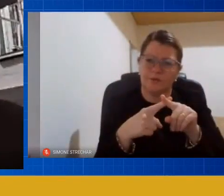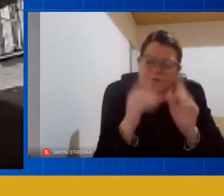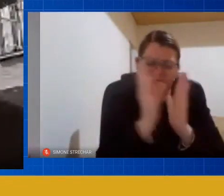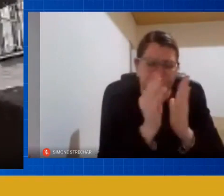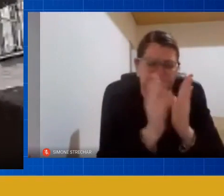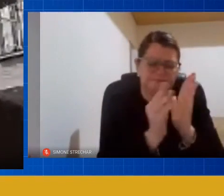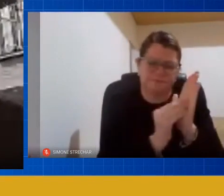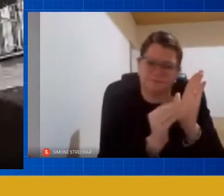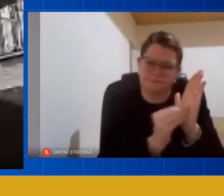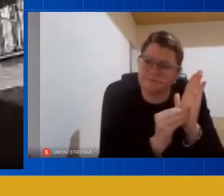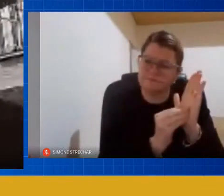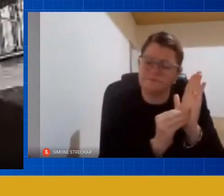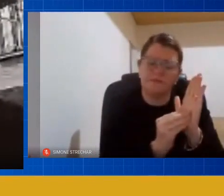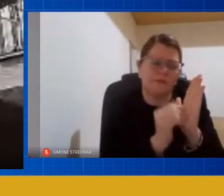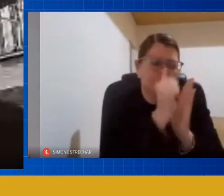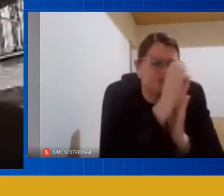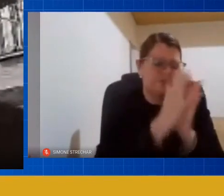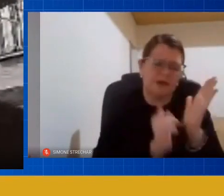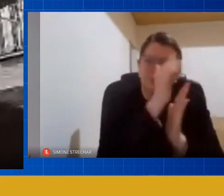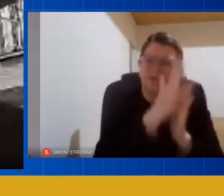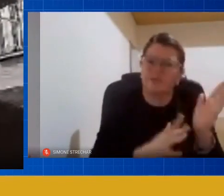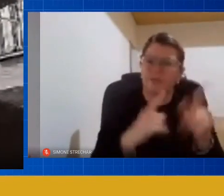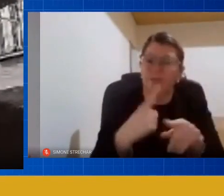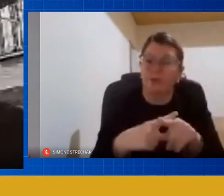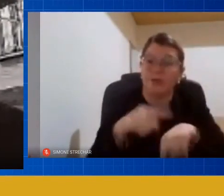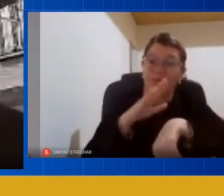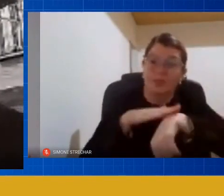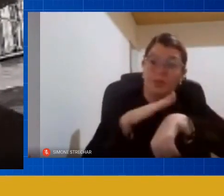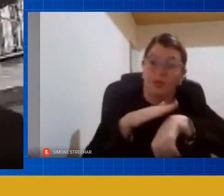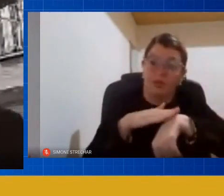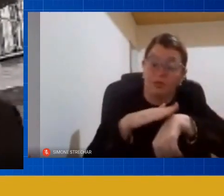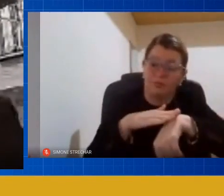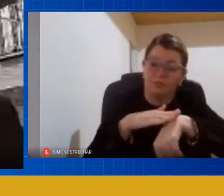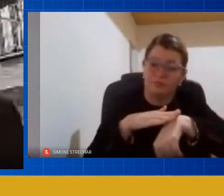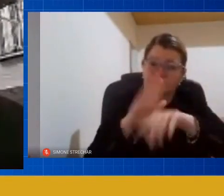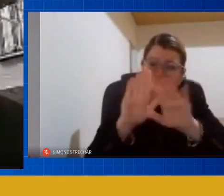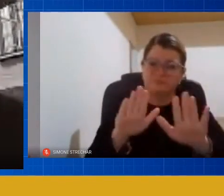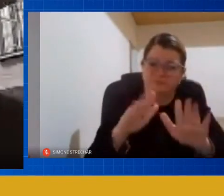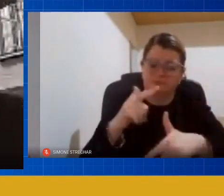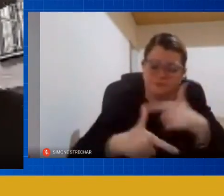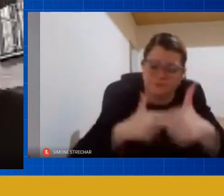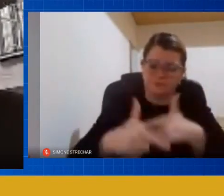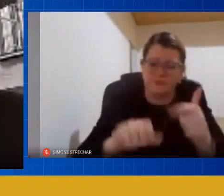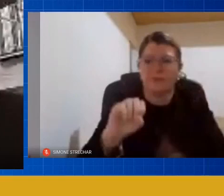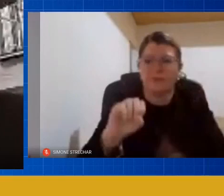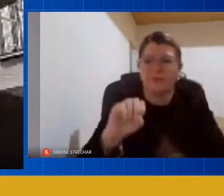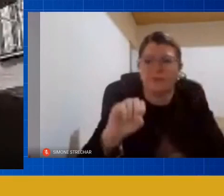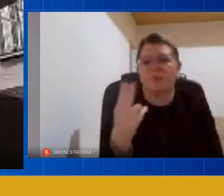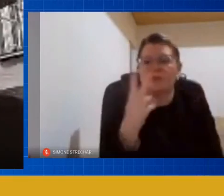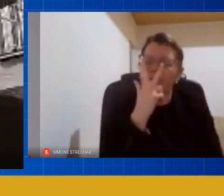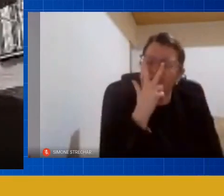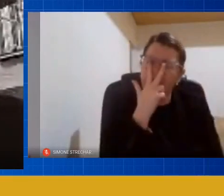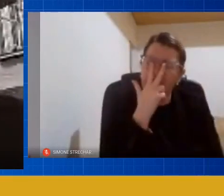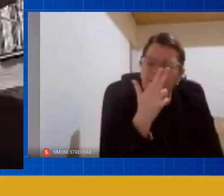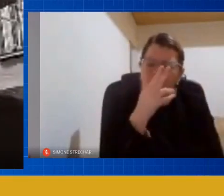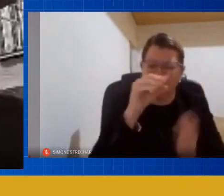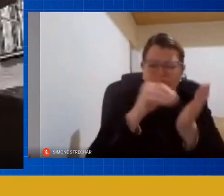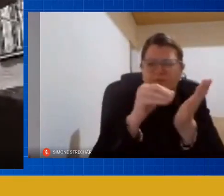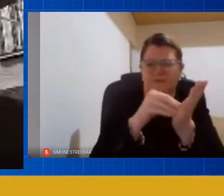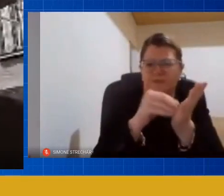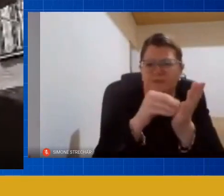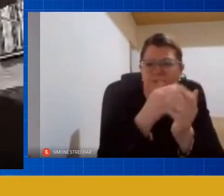muita coisa para passar aquele tempo para cumprir aquele período ou parece que está vago então assim